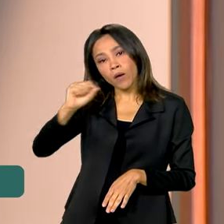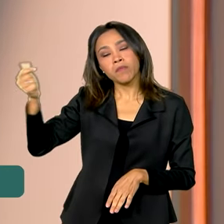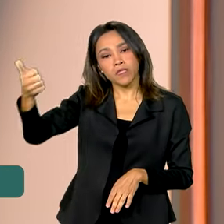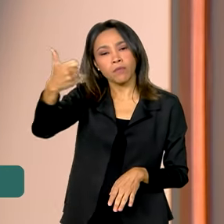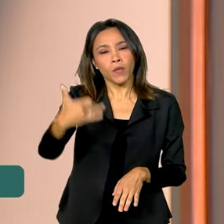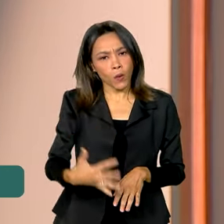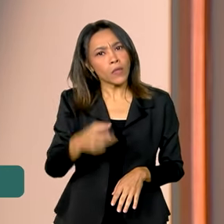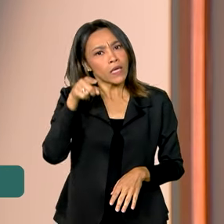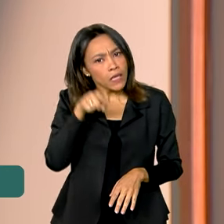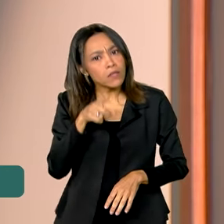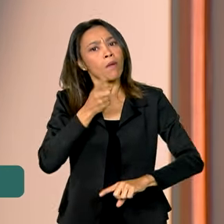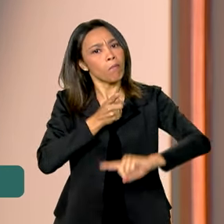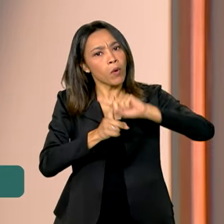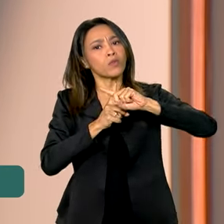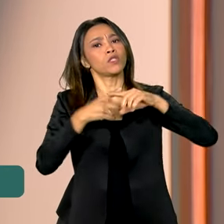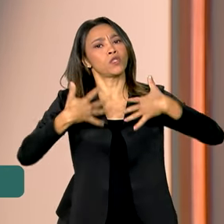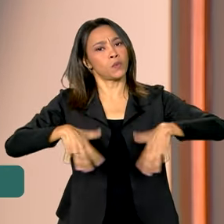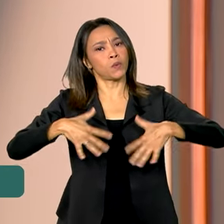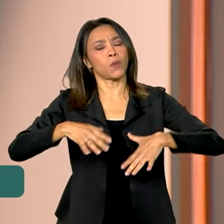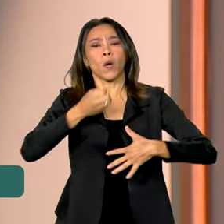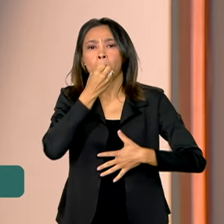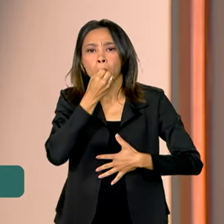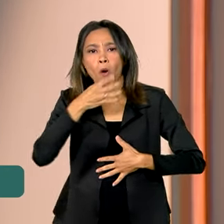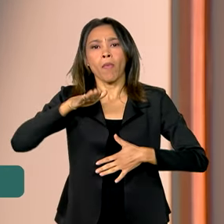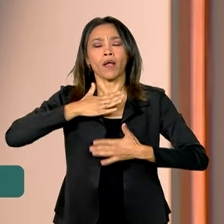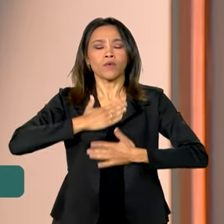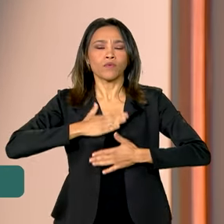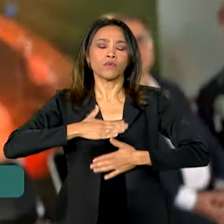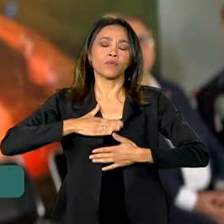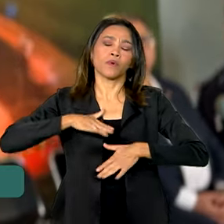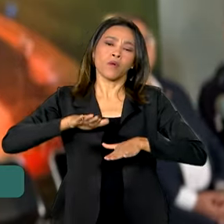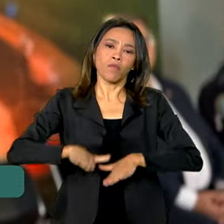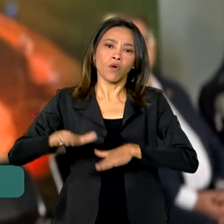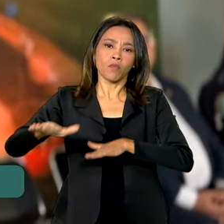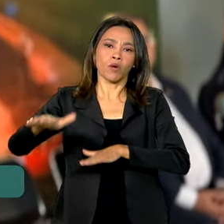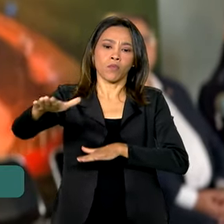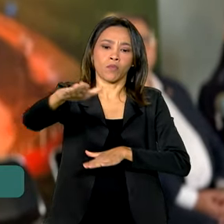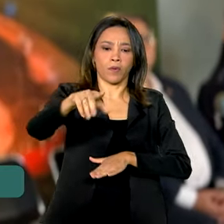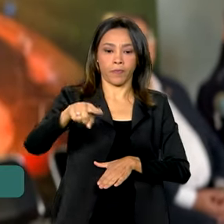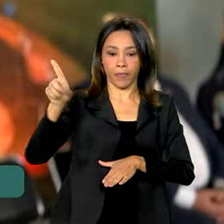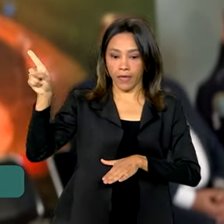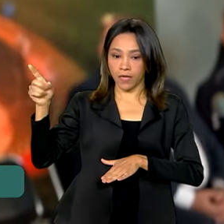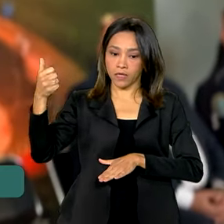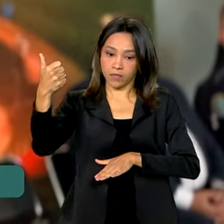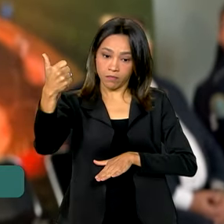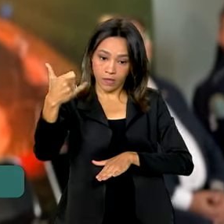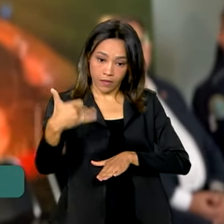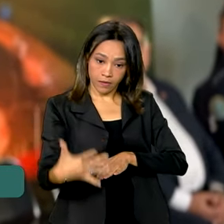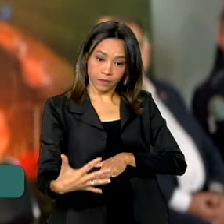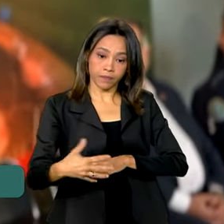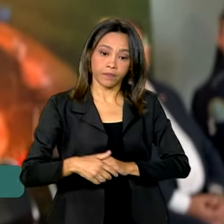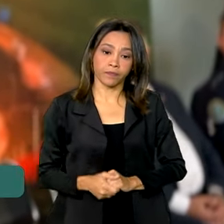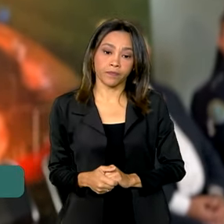efeitos positivos dos pontos para a saúde pública. Ter um TPD,